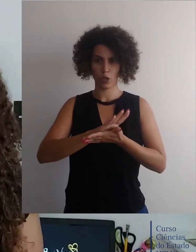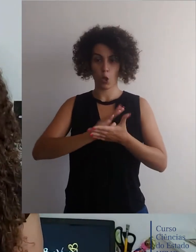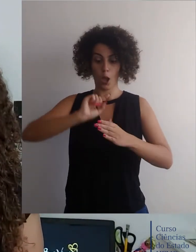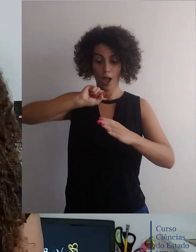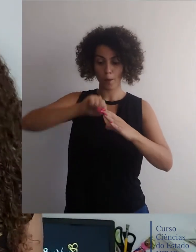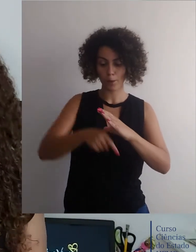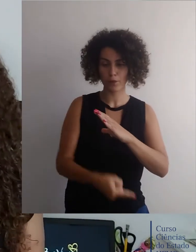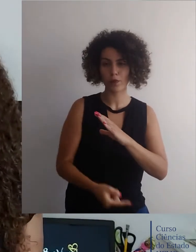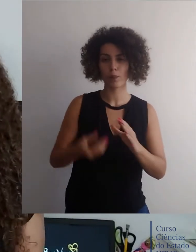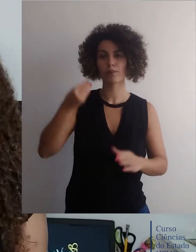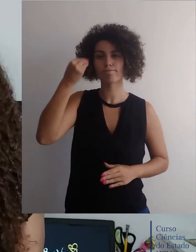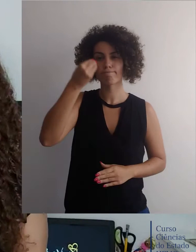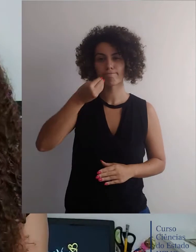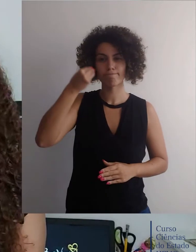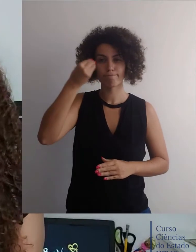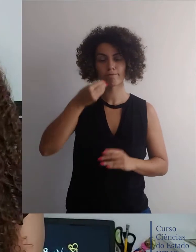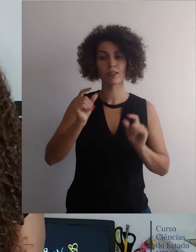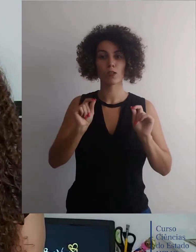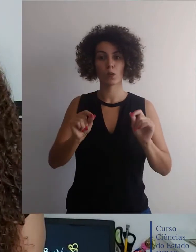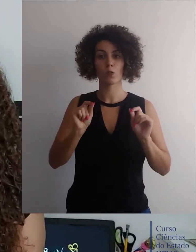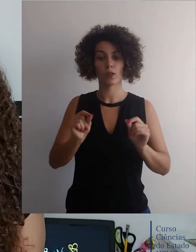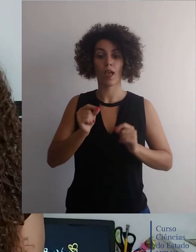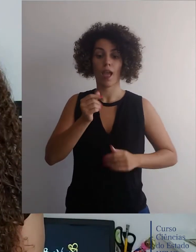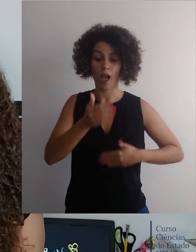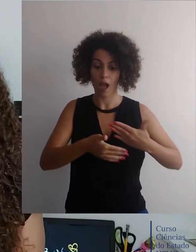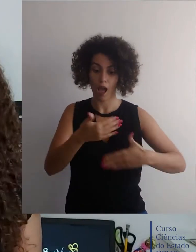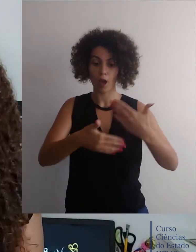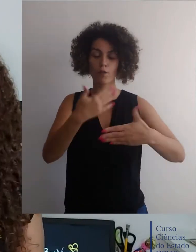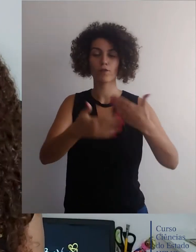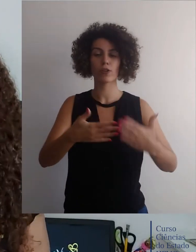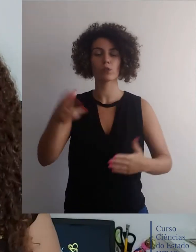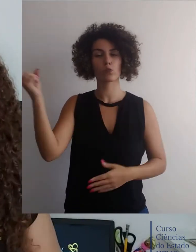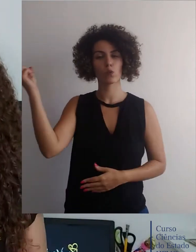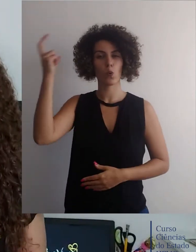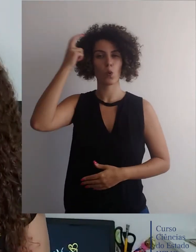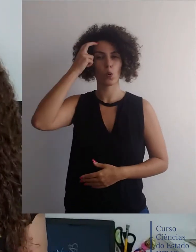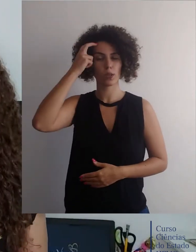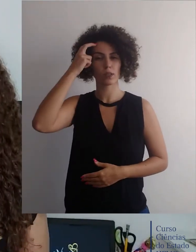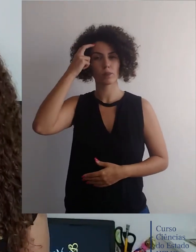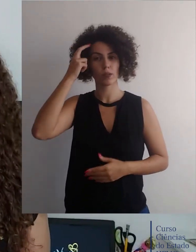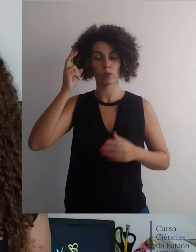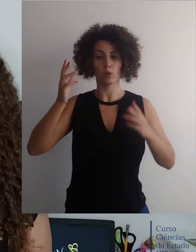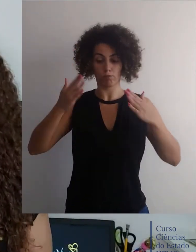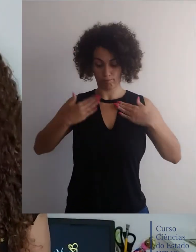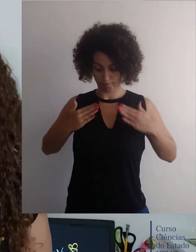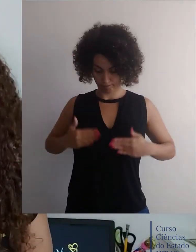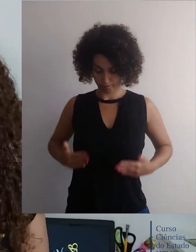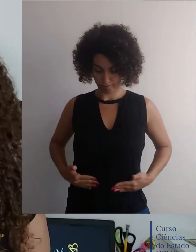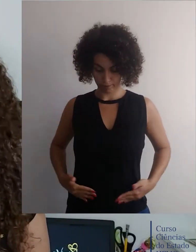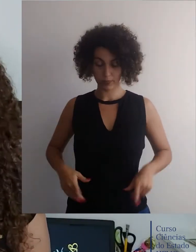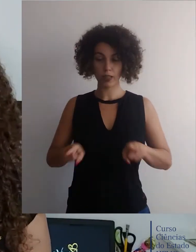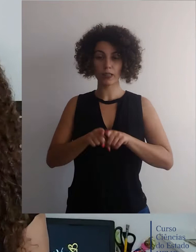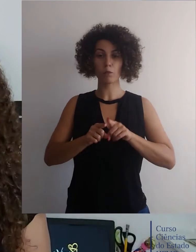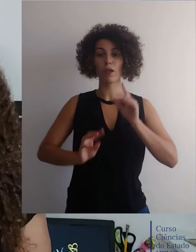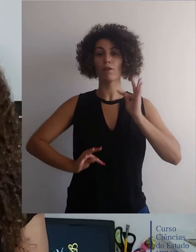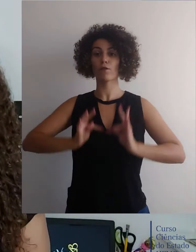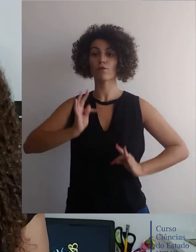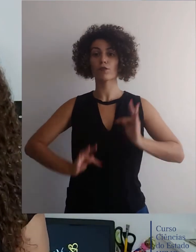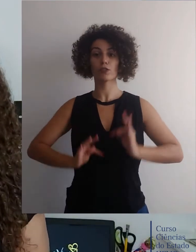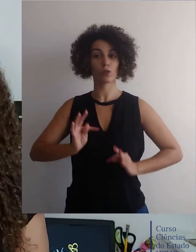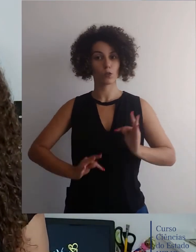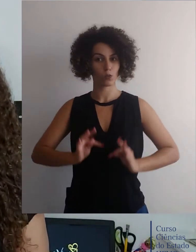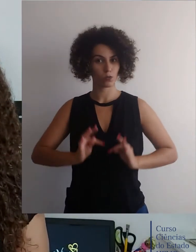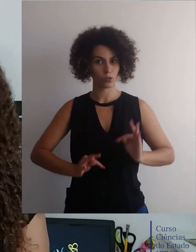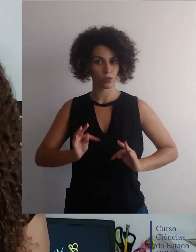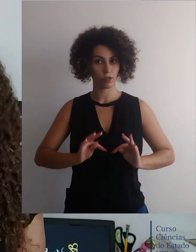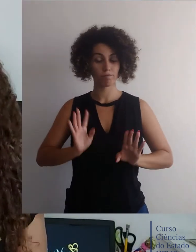pessoas. O nível de aprofundamento dos experimentos causou um avanço no conhecimento, tanto da anatomia quanto da